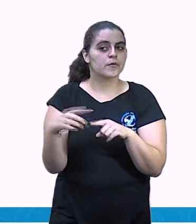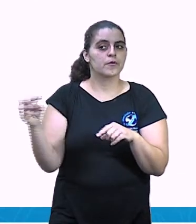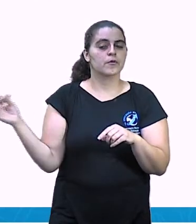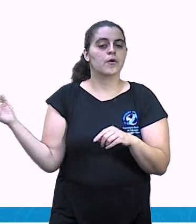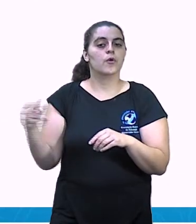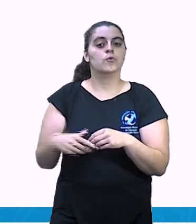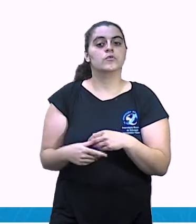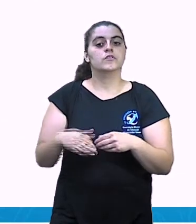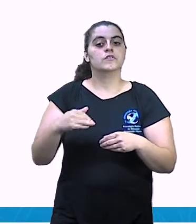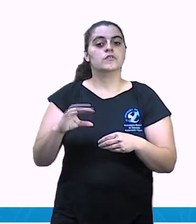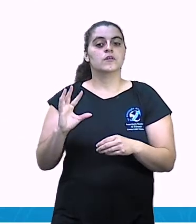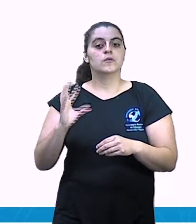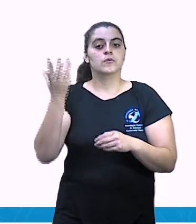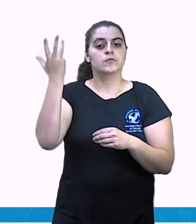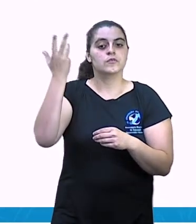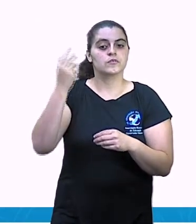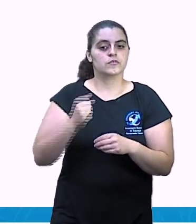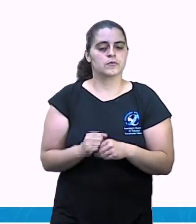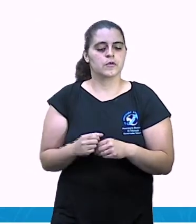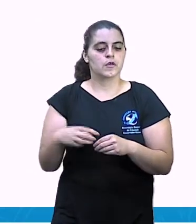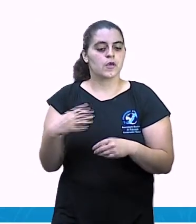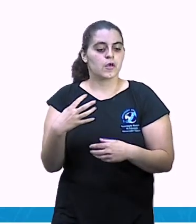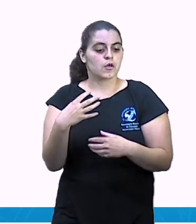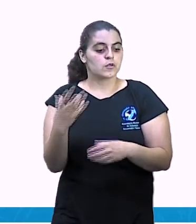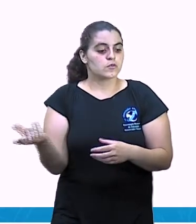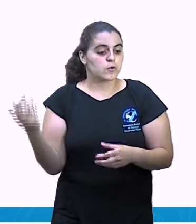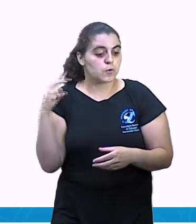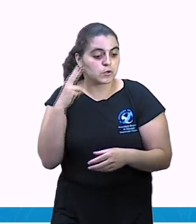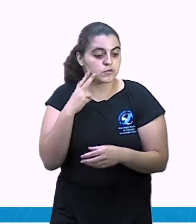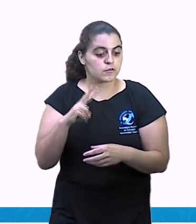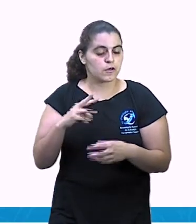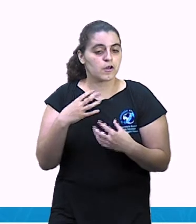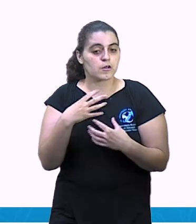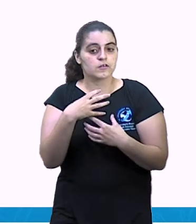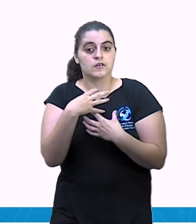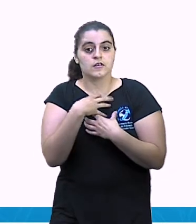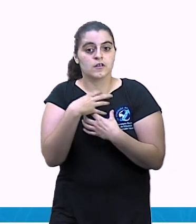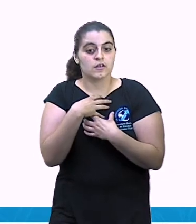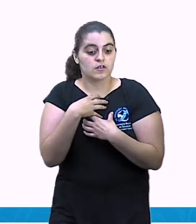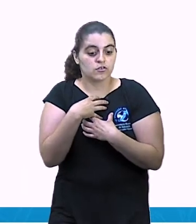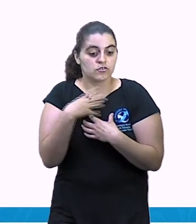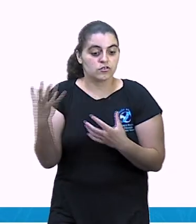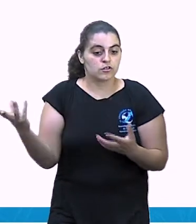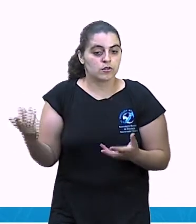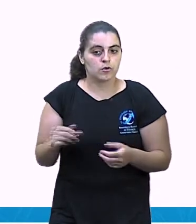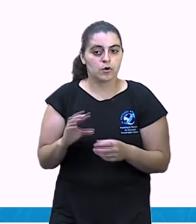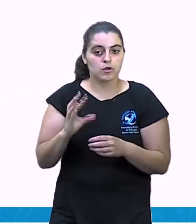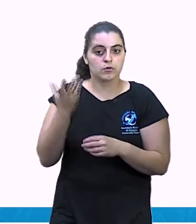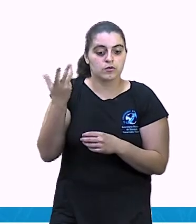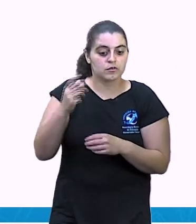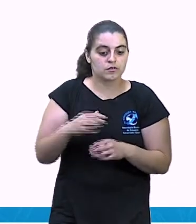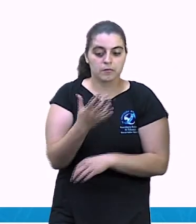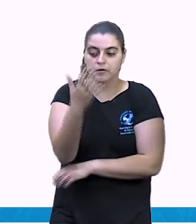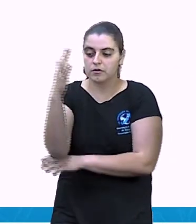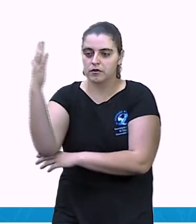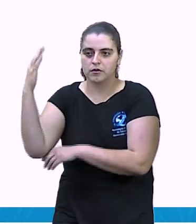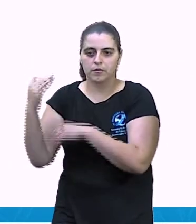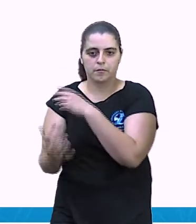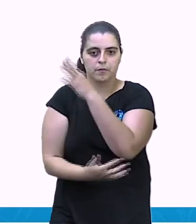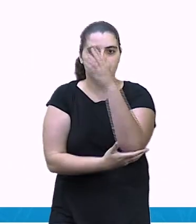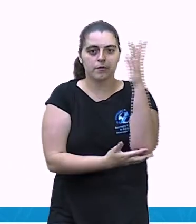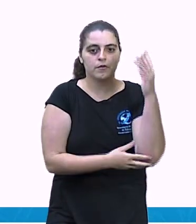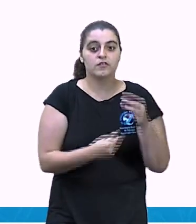verbais, eles são os momentos em que aquela ação, aquele estado ou aquele fenômeno da natureza se